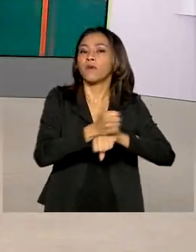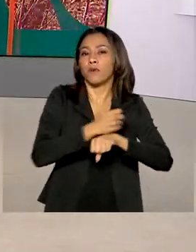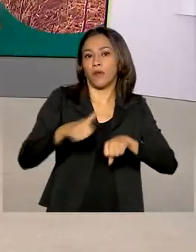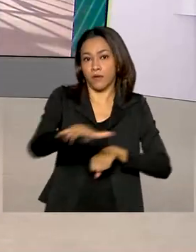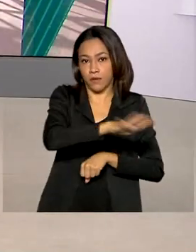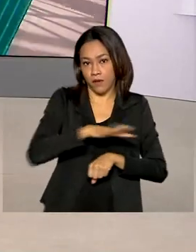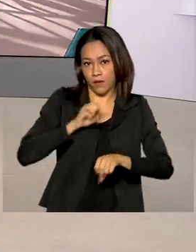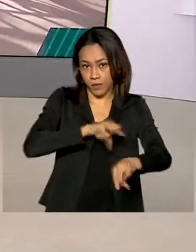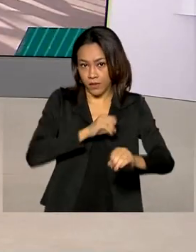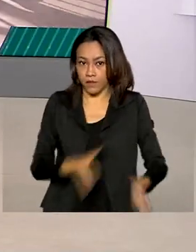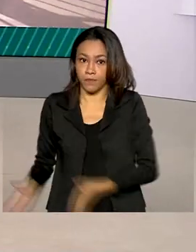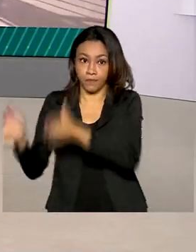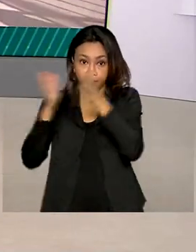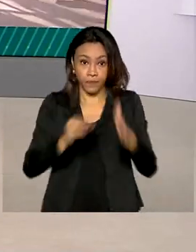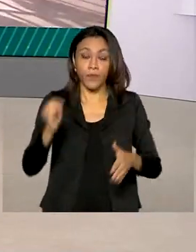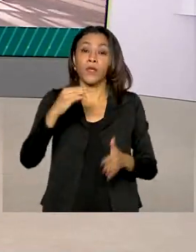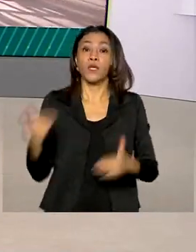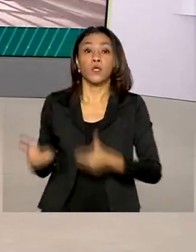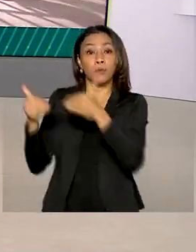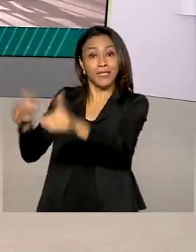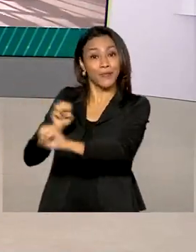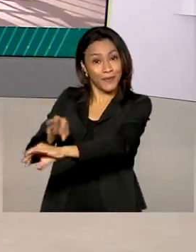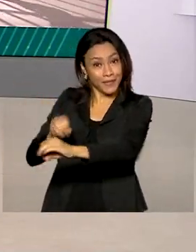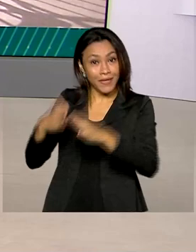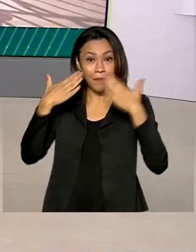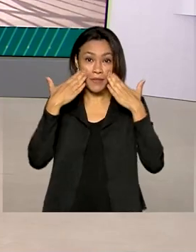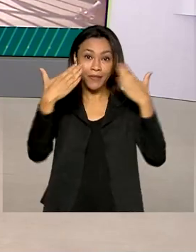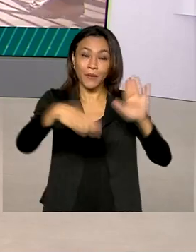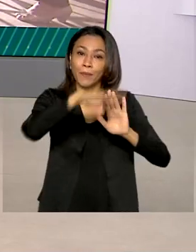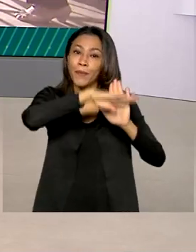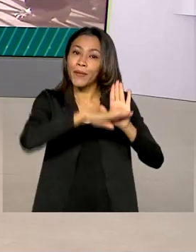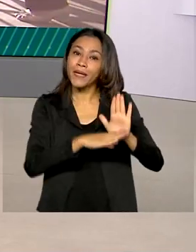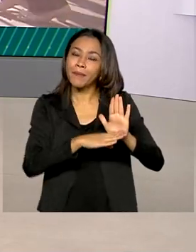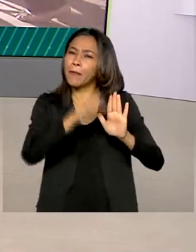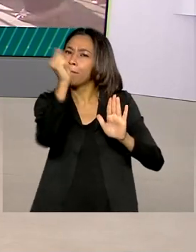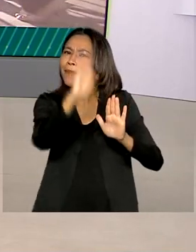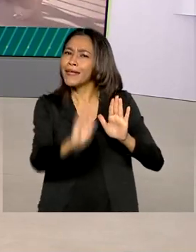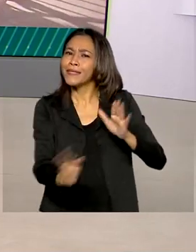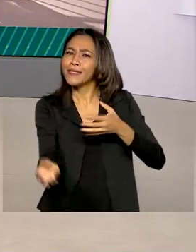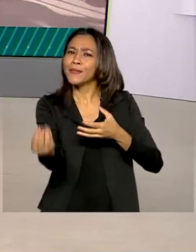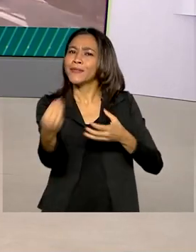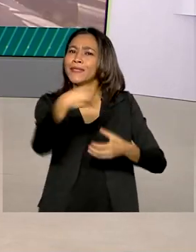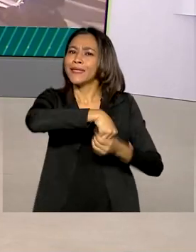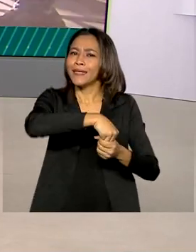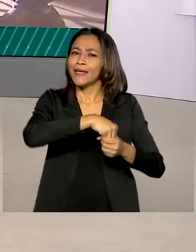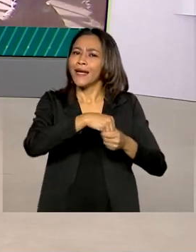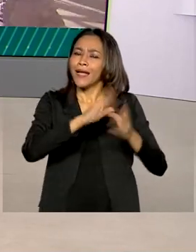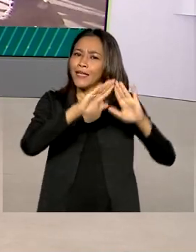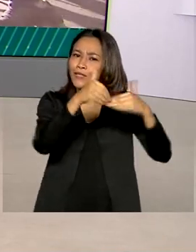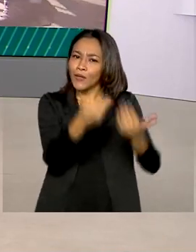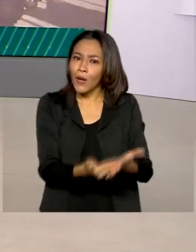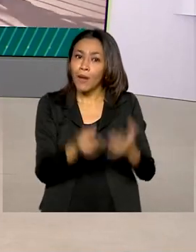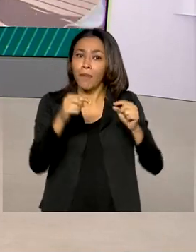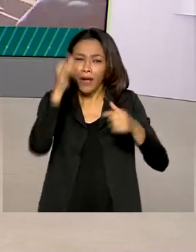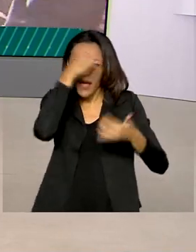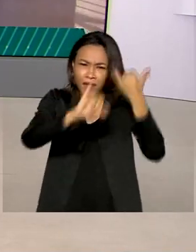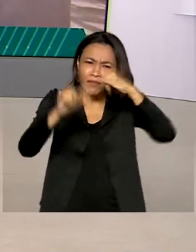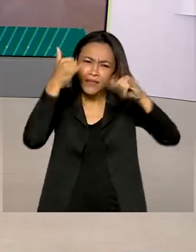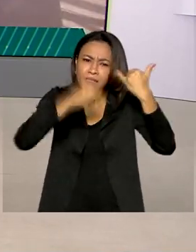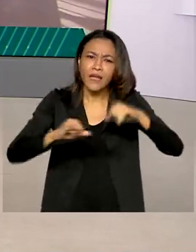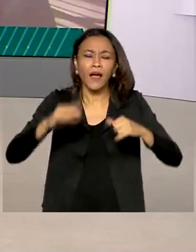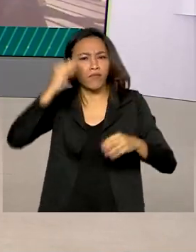Ministério da Educação apresentou o programa Brasil na Escola para evitar a repetência e a evasão escolar durante os anos